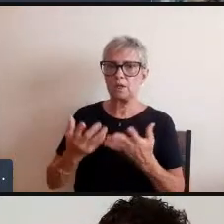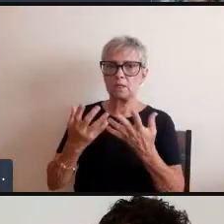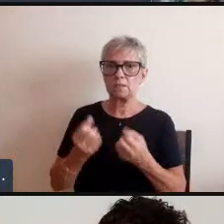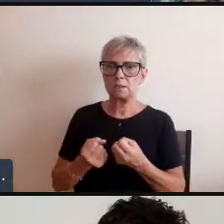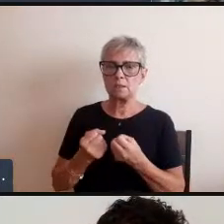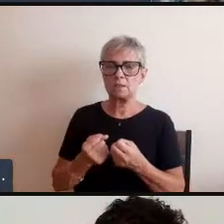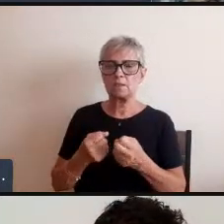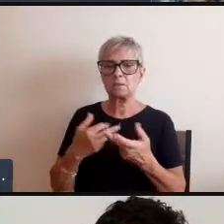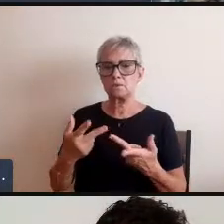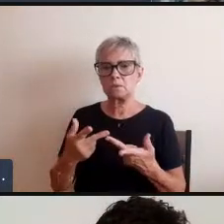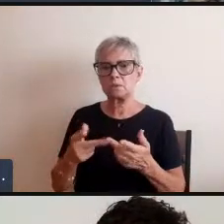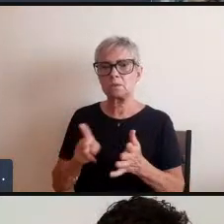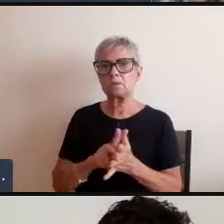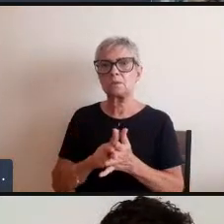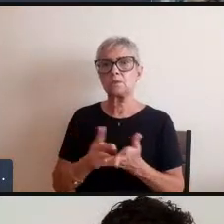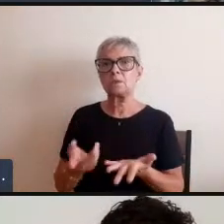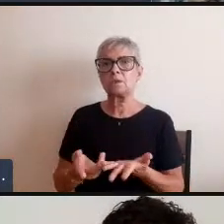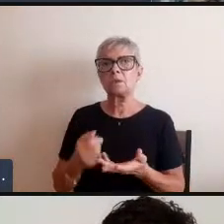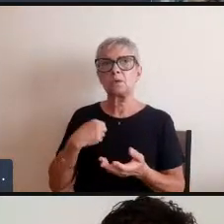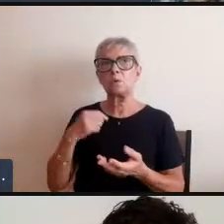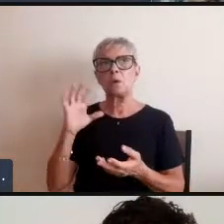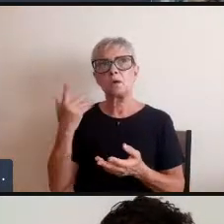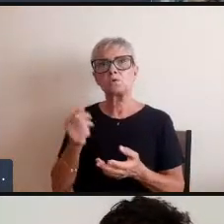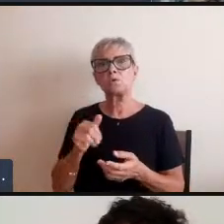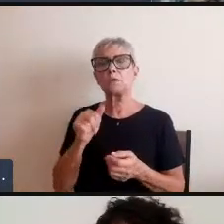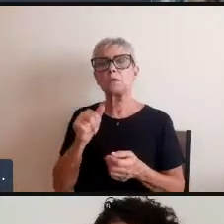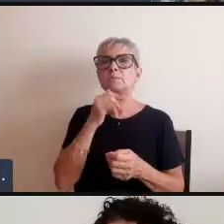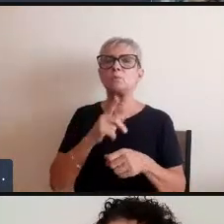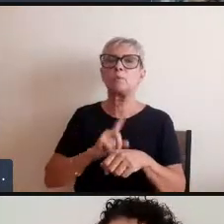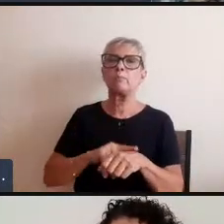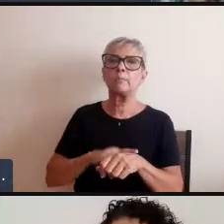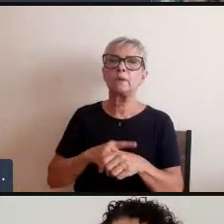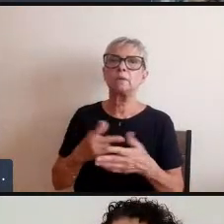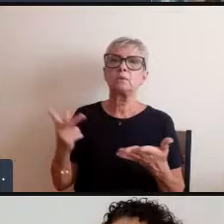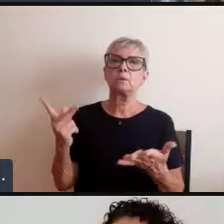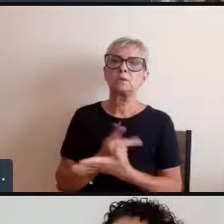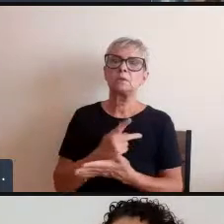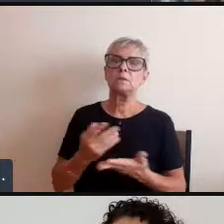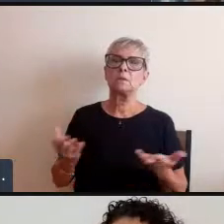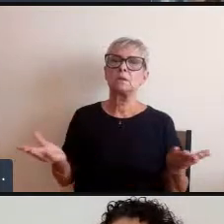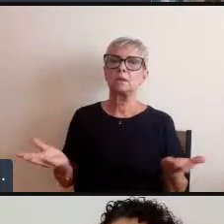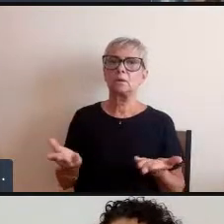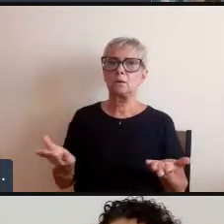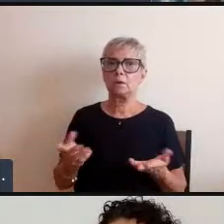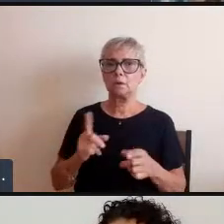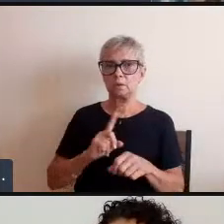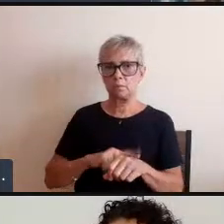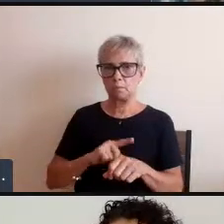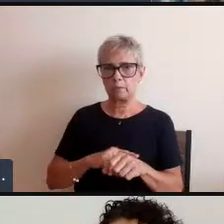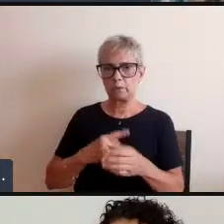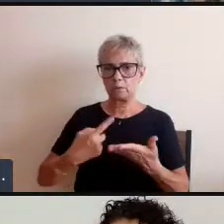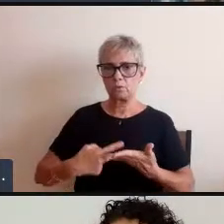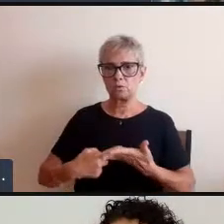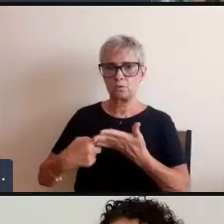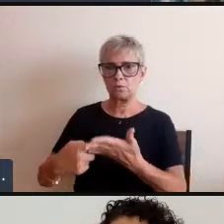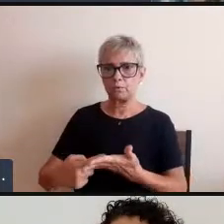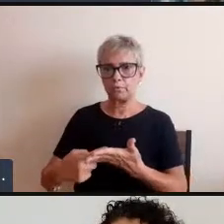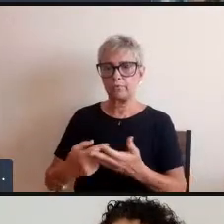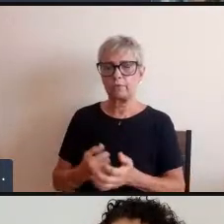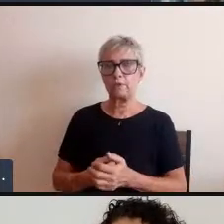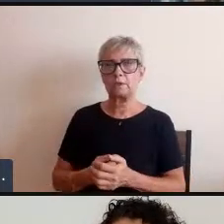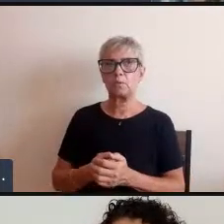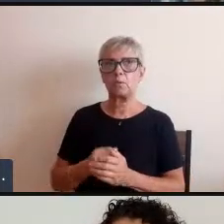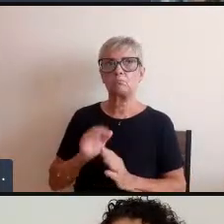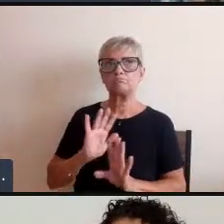acho que o momento que a gente está passando agora é o momento que nos convida a estar no olho do furacão estamos